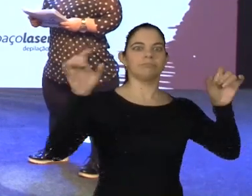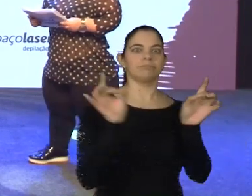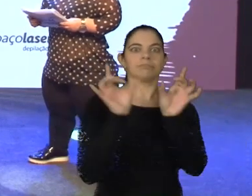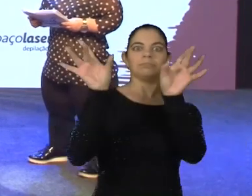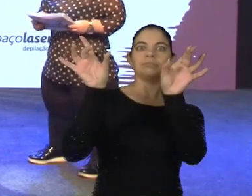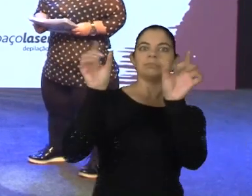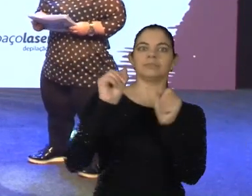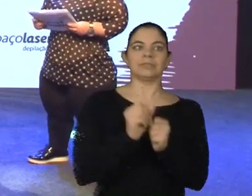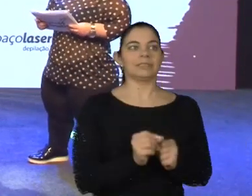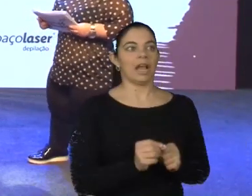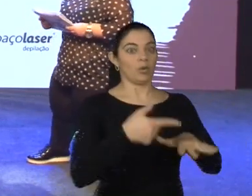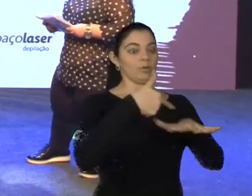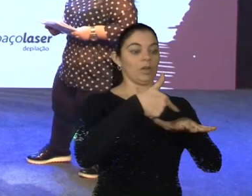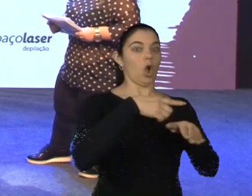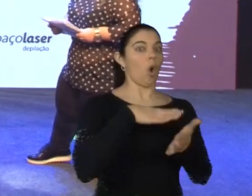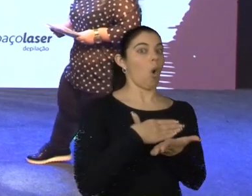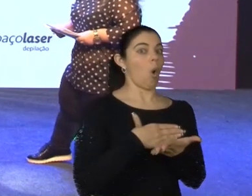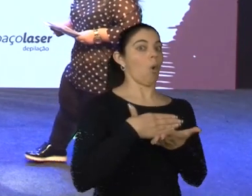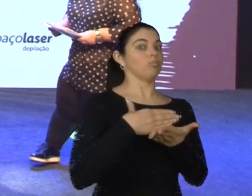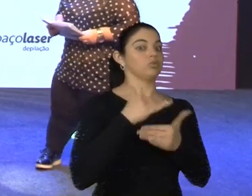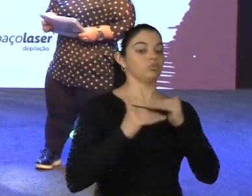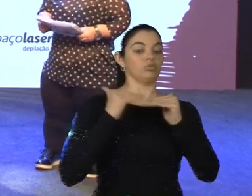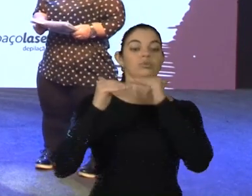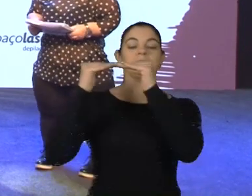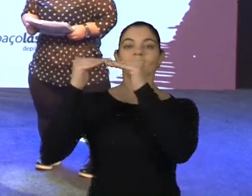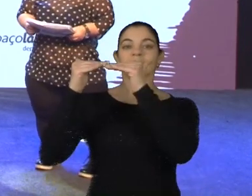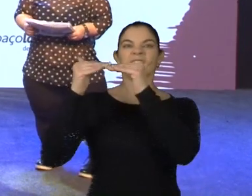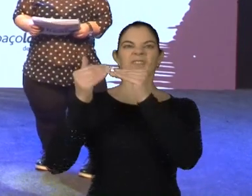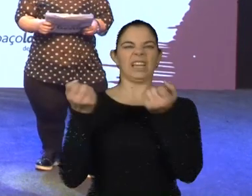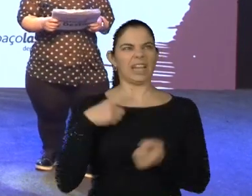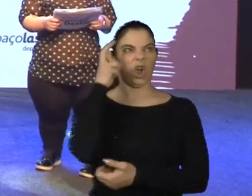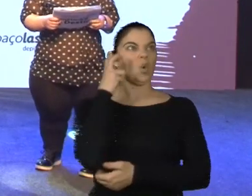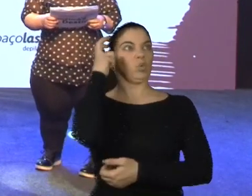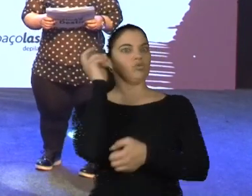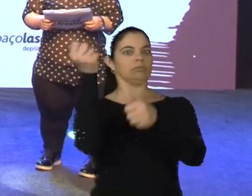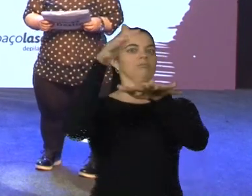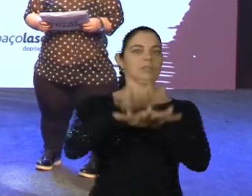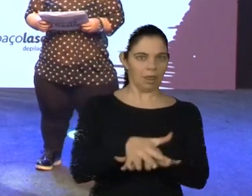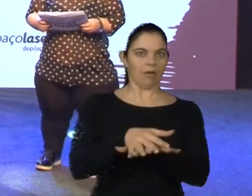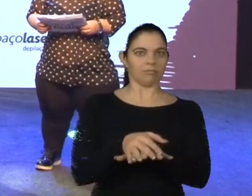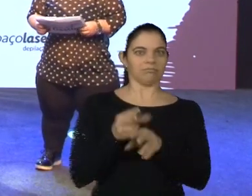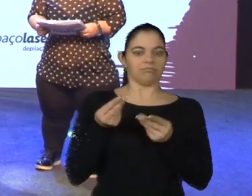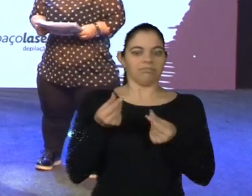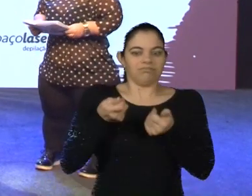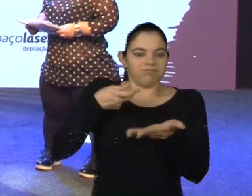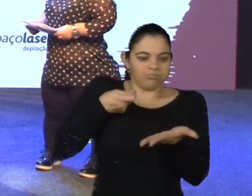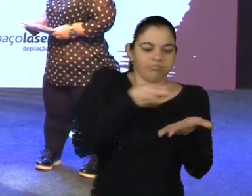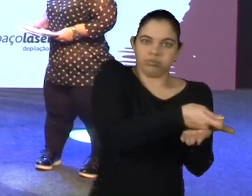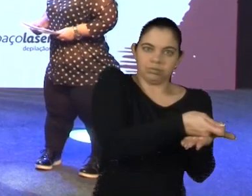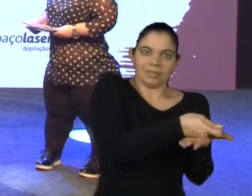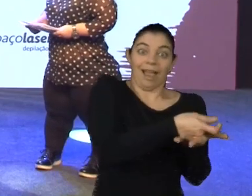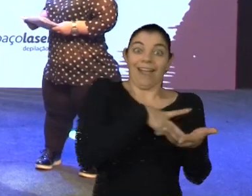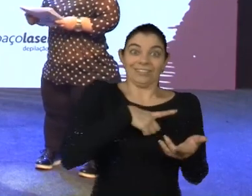empresa, Espaço Laser, que começou um movimento de desenvolvimento da cultura inclusiva, ou seja, investindo em capacitação para